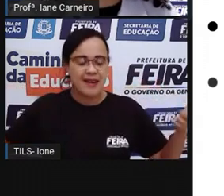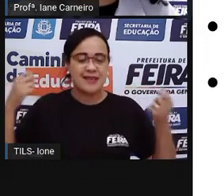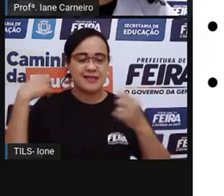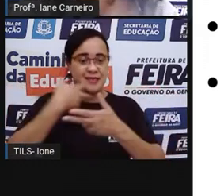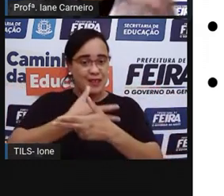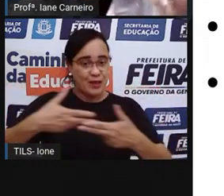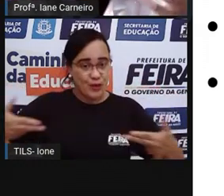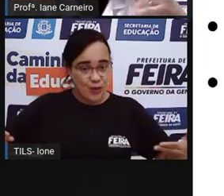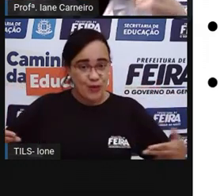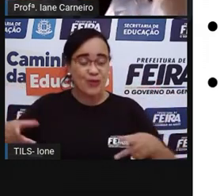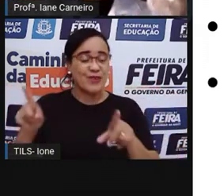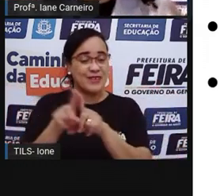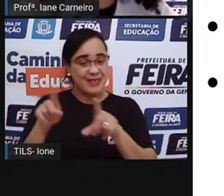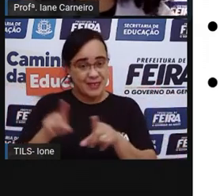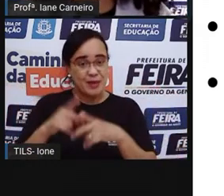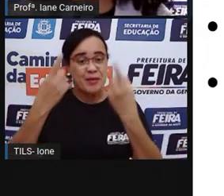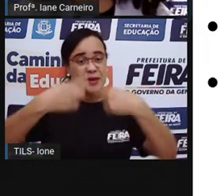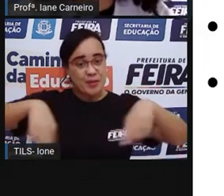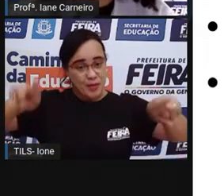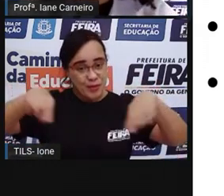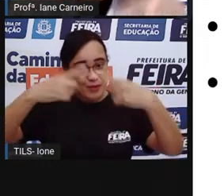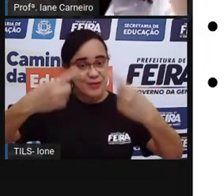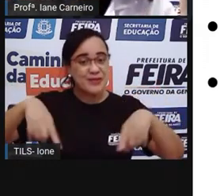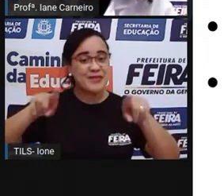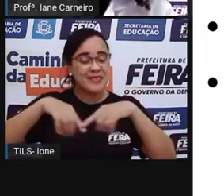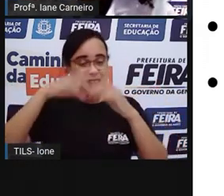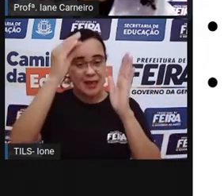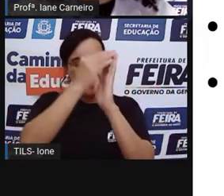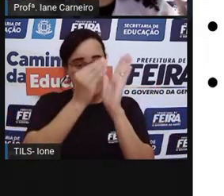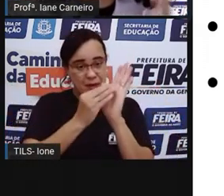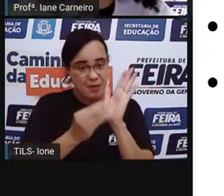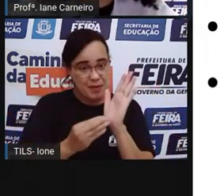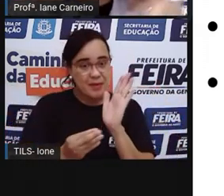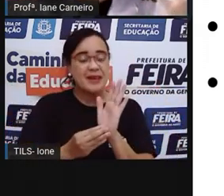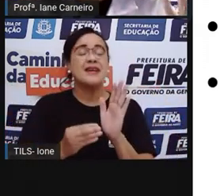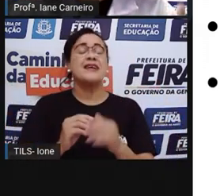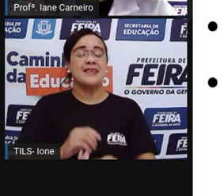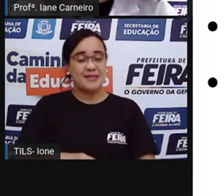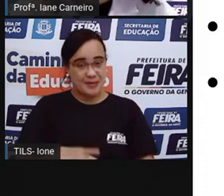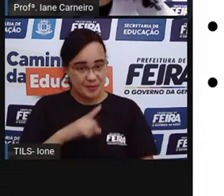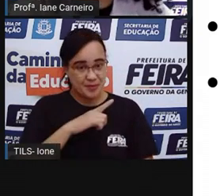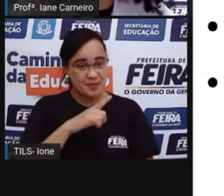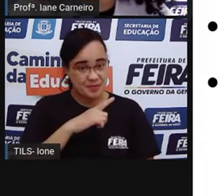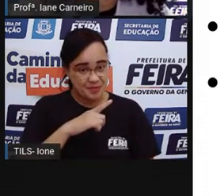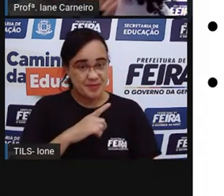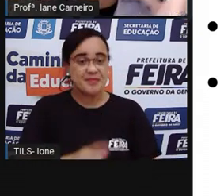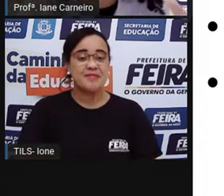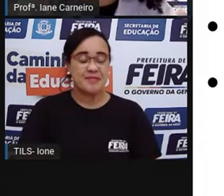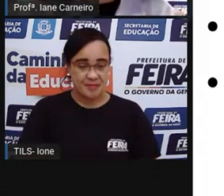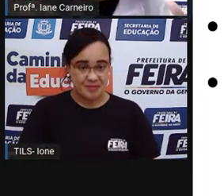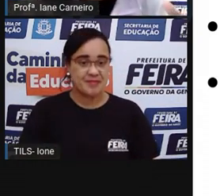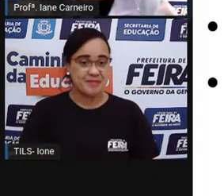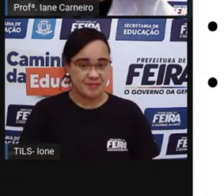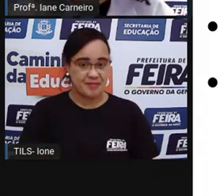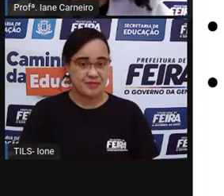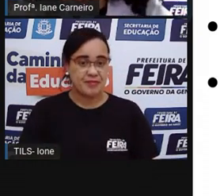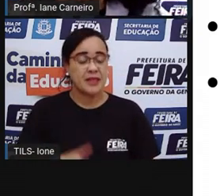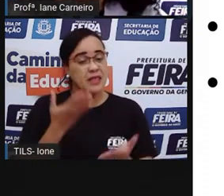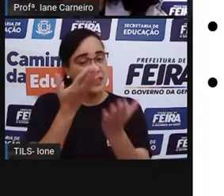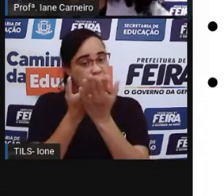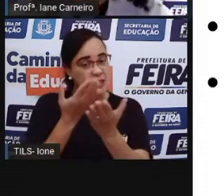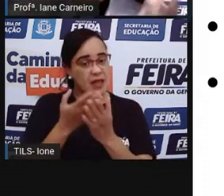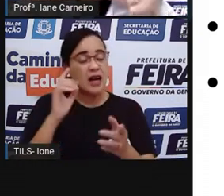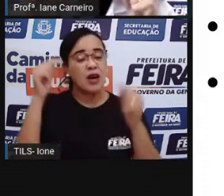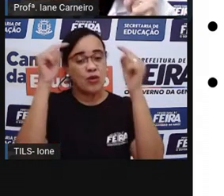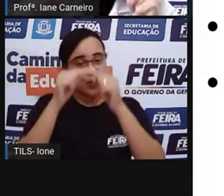musical de vocês, porque a Pró vai sugerir que vocês ouçam músicas aí que tenham a ver, né? Com a nossa aula de